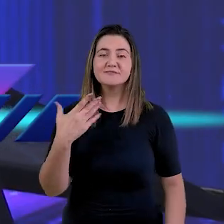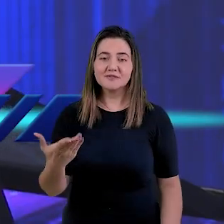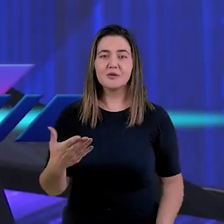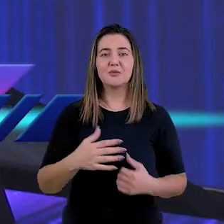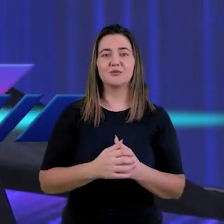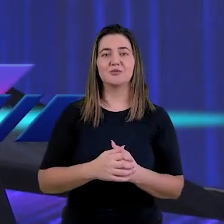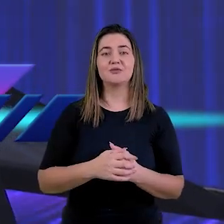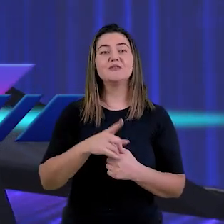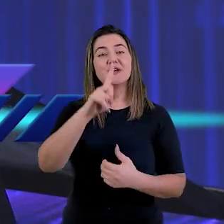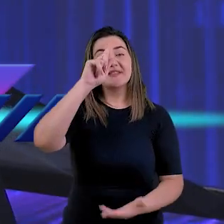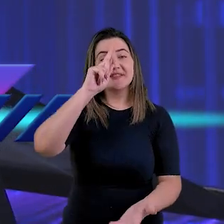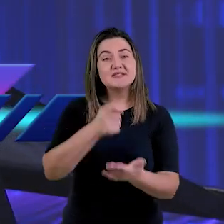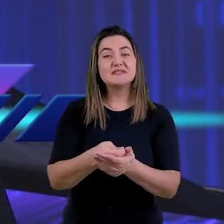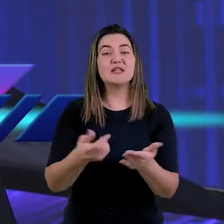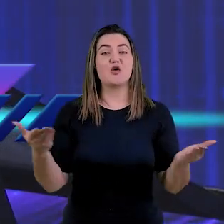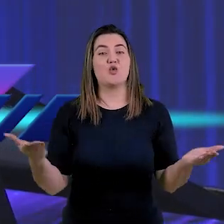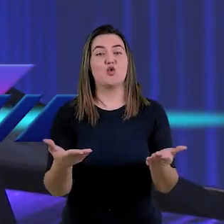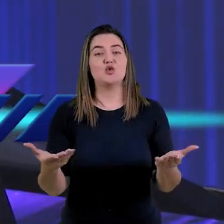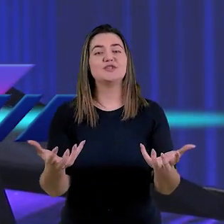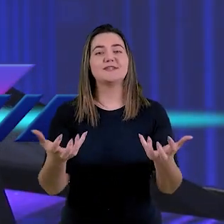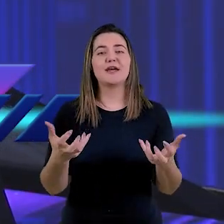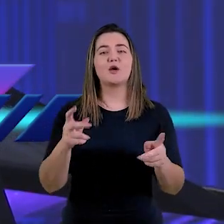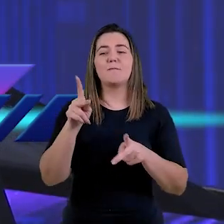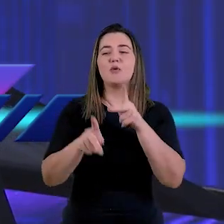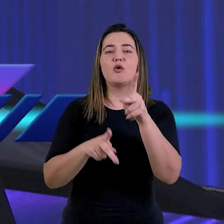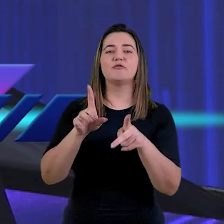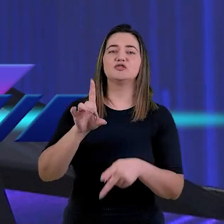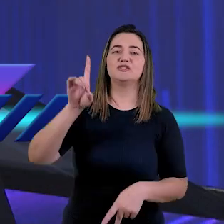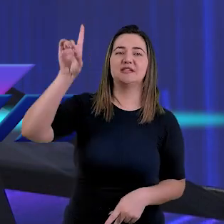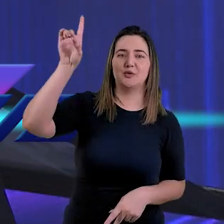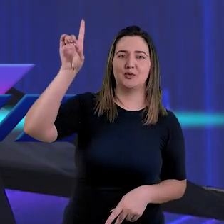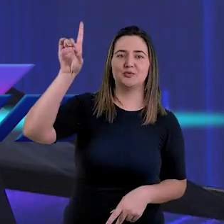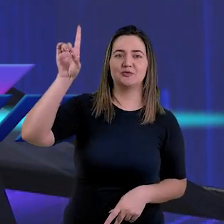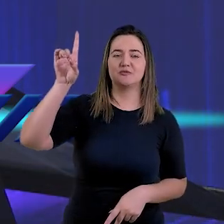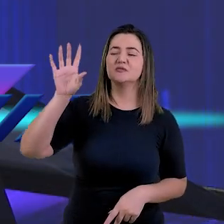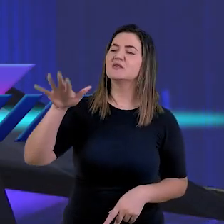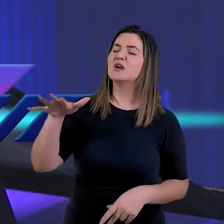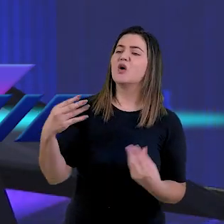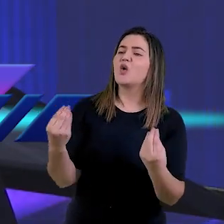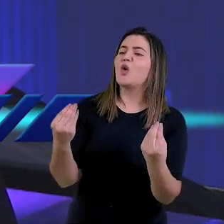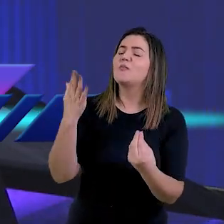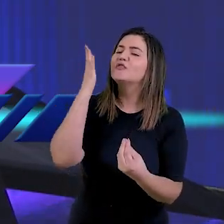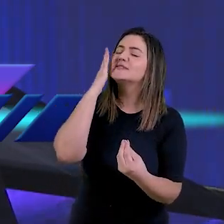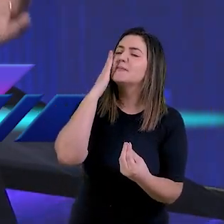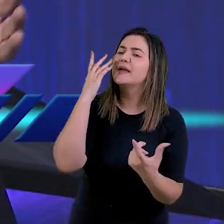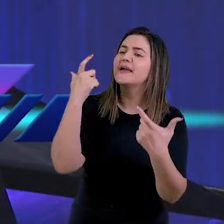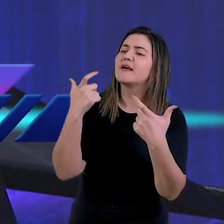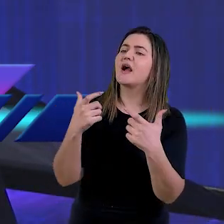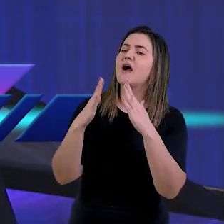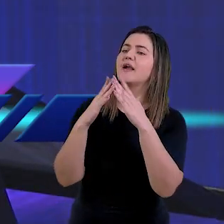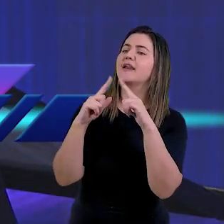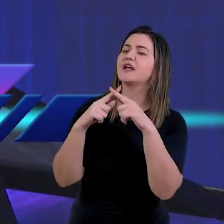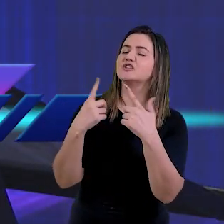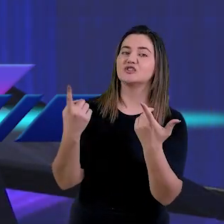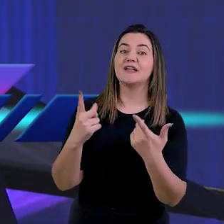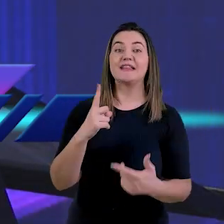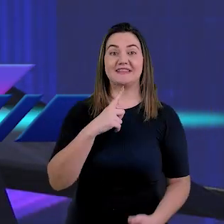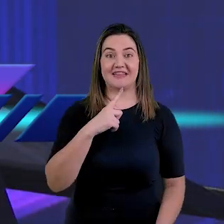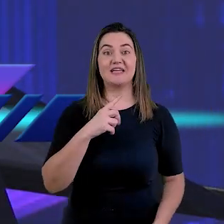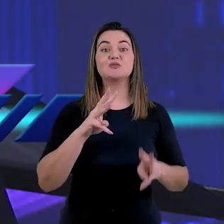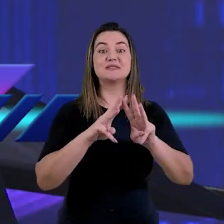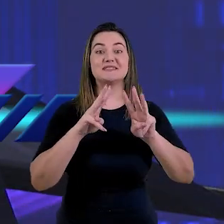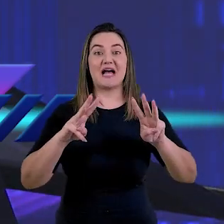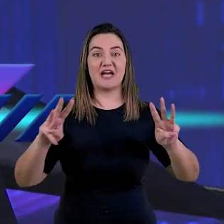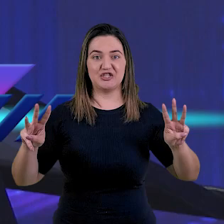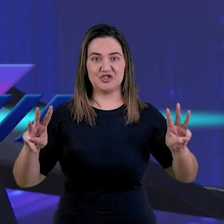casa. Decida hoje fazer parte do povo de Deus aqui na terra. pastor, como é que eu faço para encontrar a igreja? Vai no